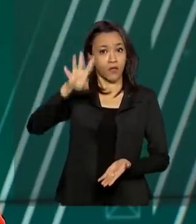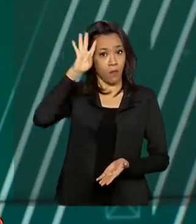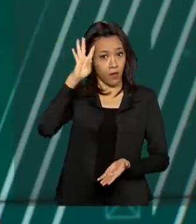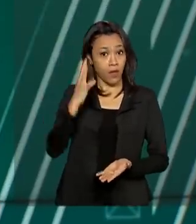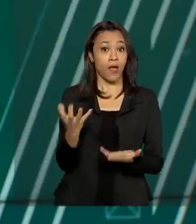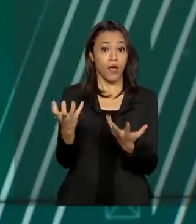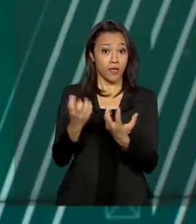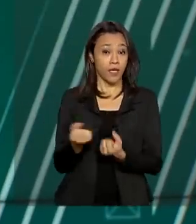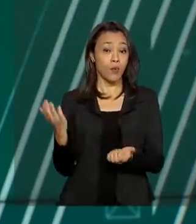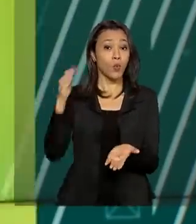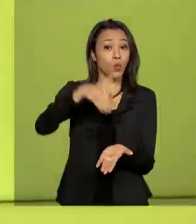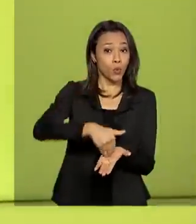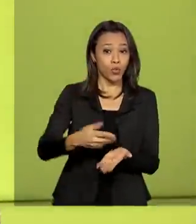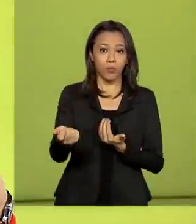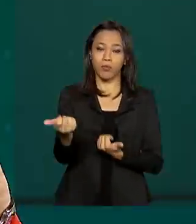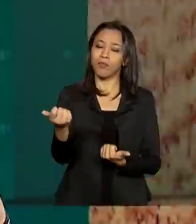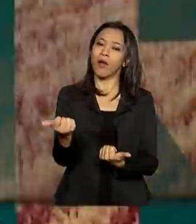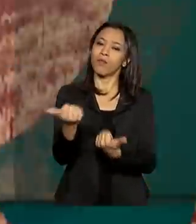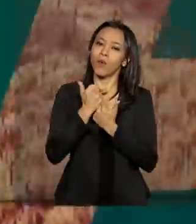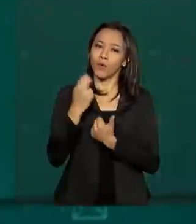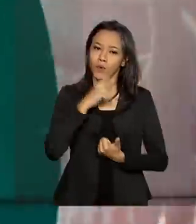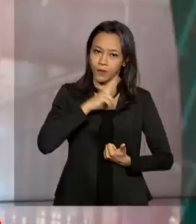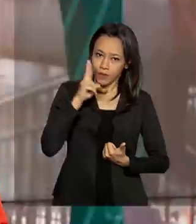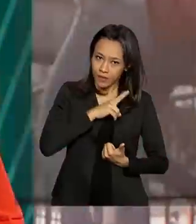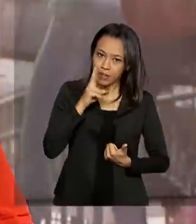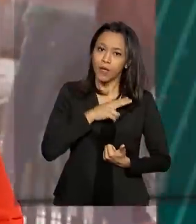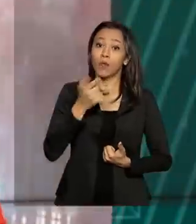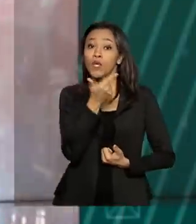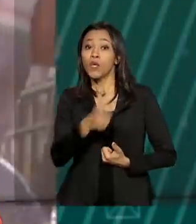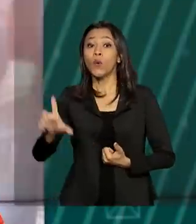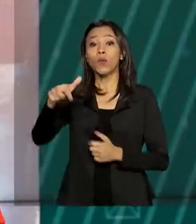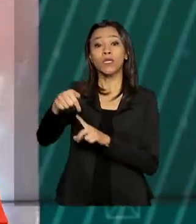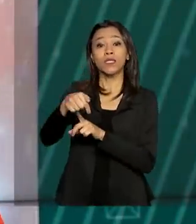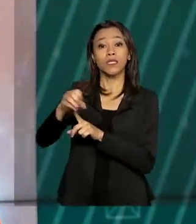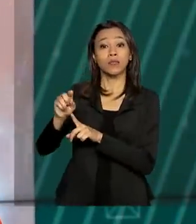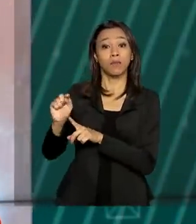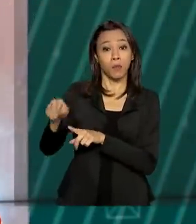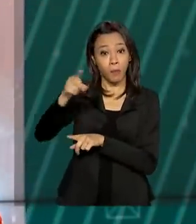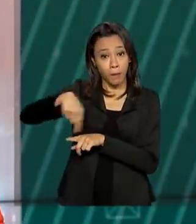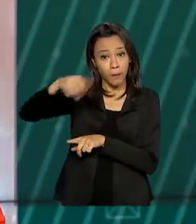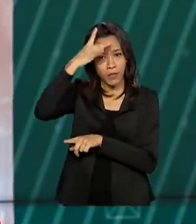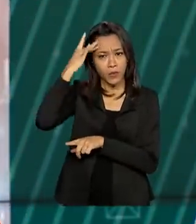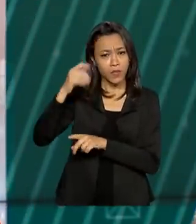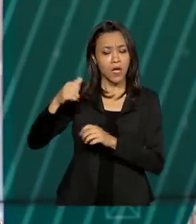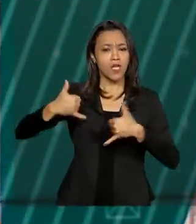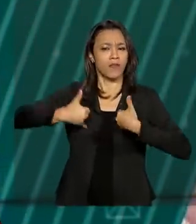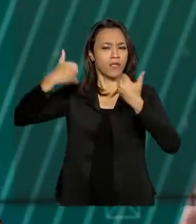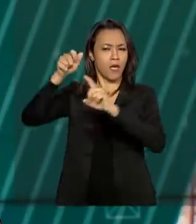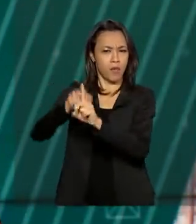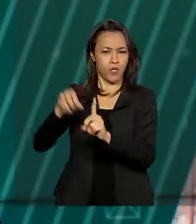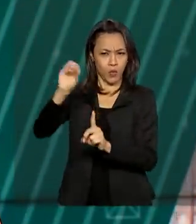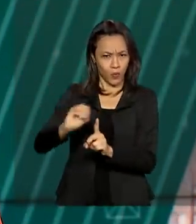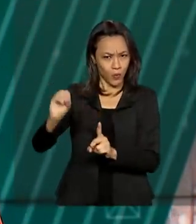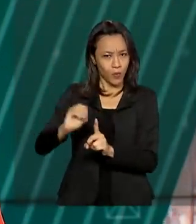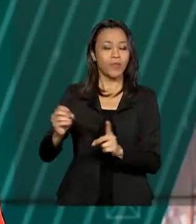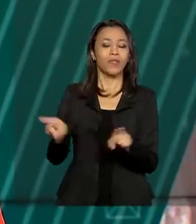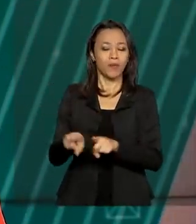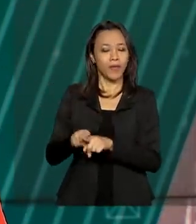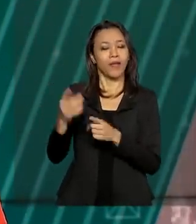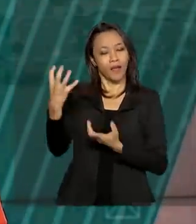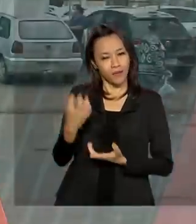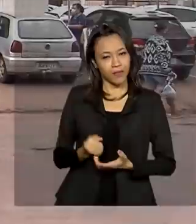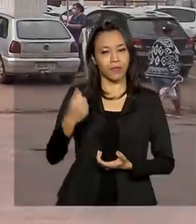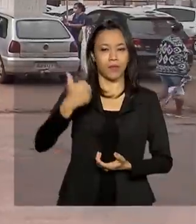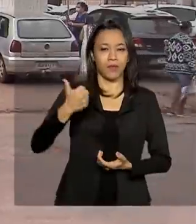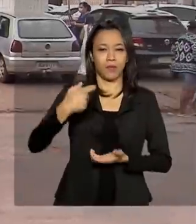emergencial. E outras 700 mil pessoas que fazem aniversário em outubro recebem a primeira parcela do benefício.